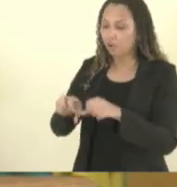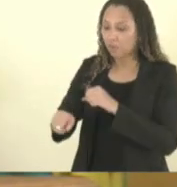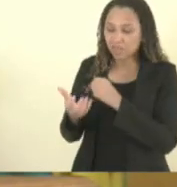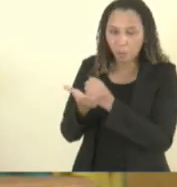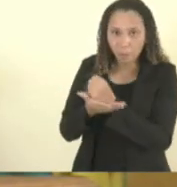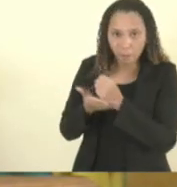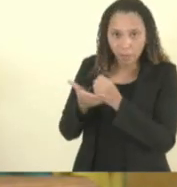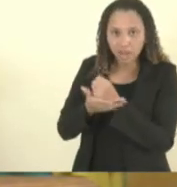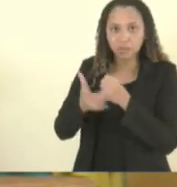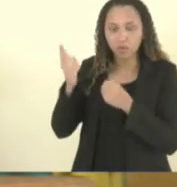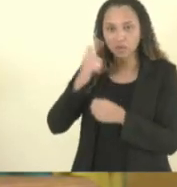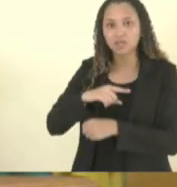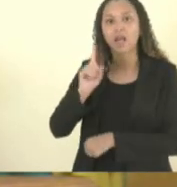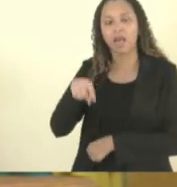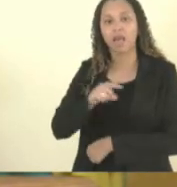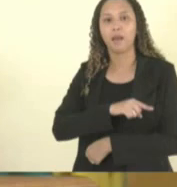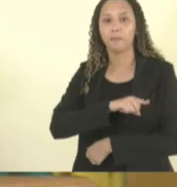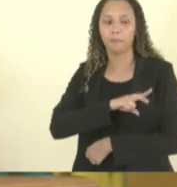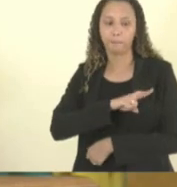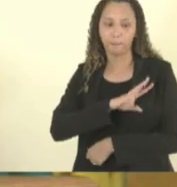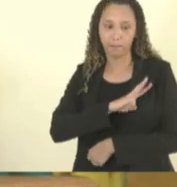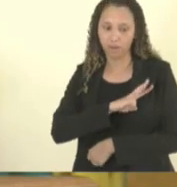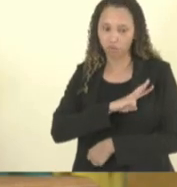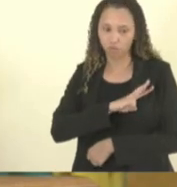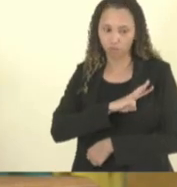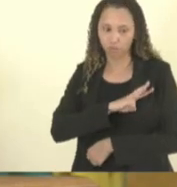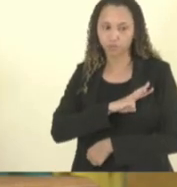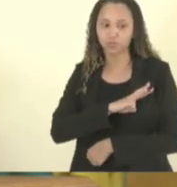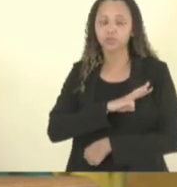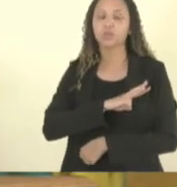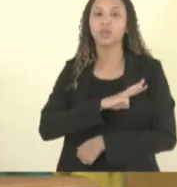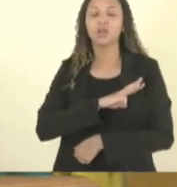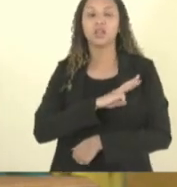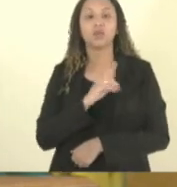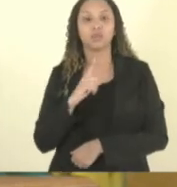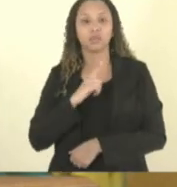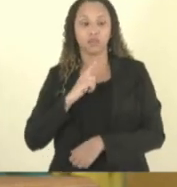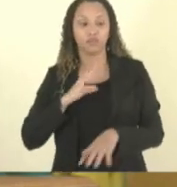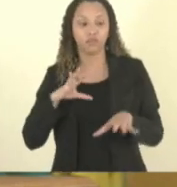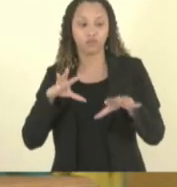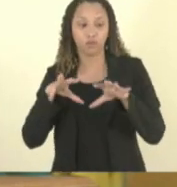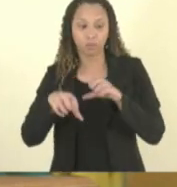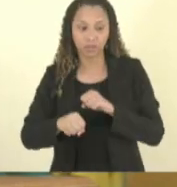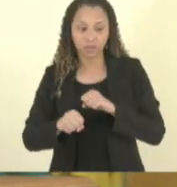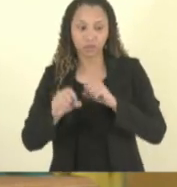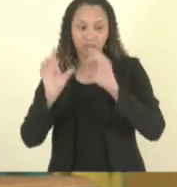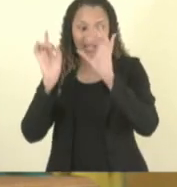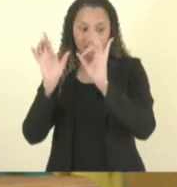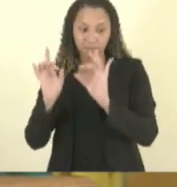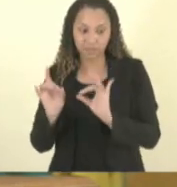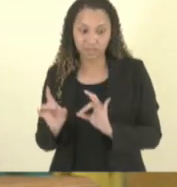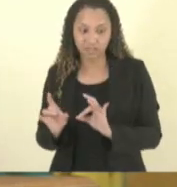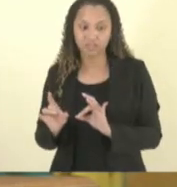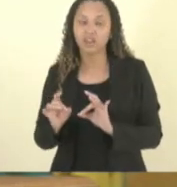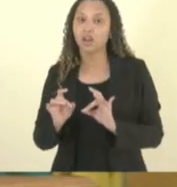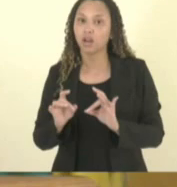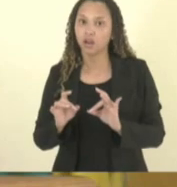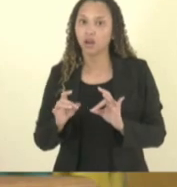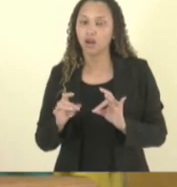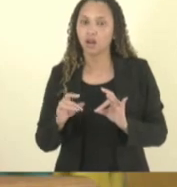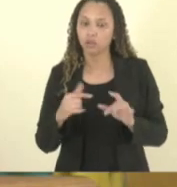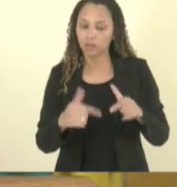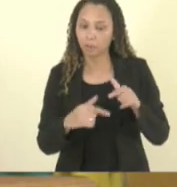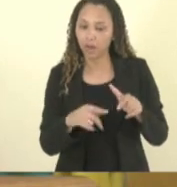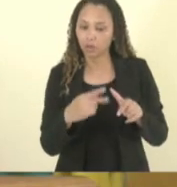para ele entrar é nível médio e aí a gente faz as formações específicas para a atuação dele eu tenho